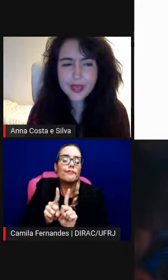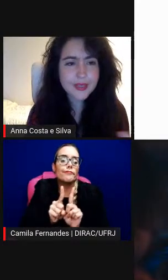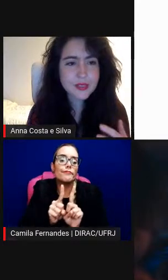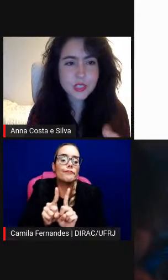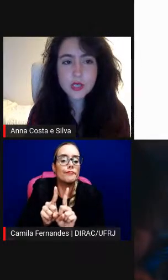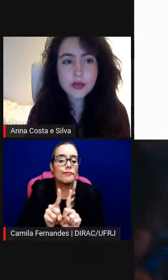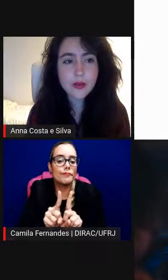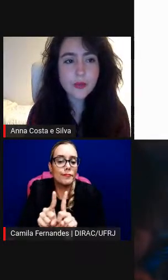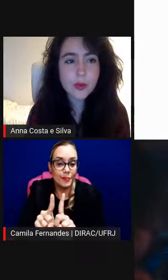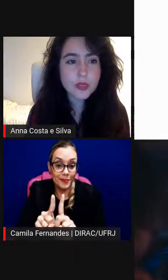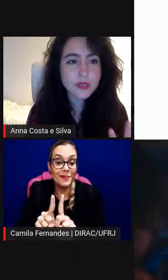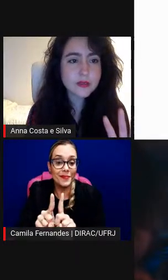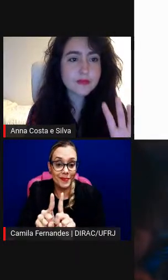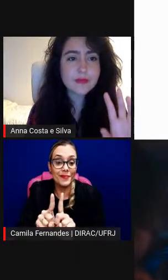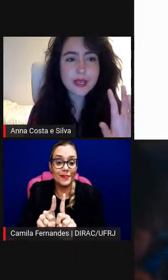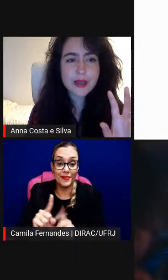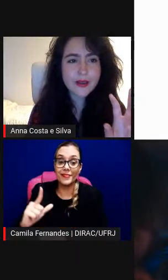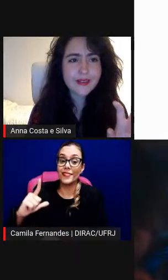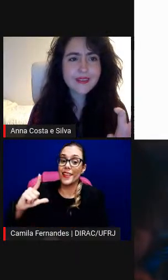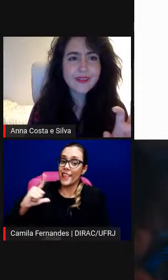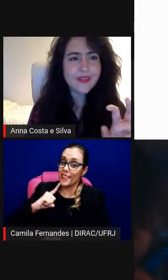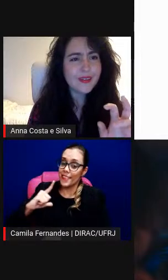E aí, existia alguma coisa